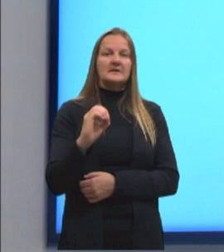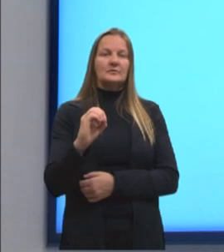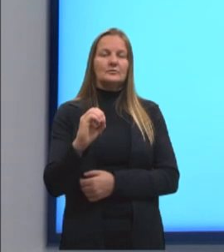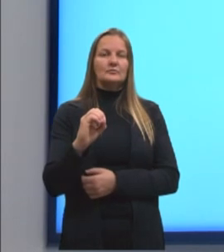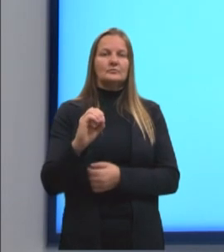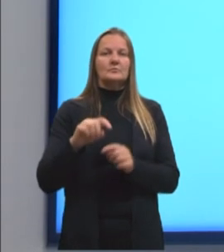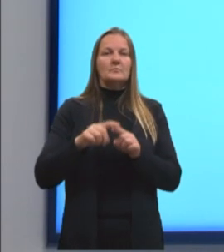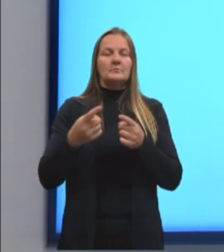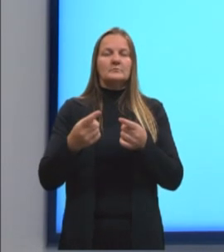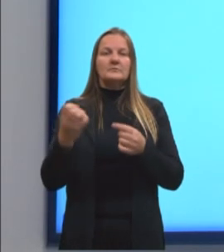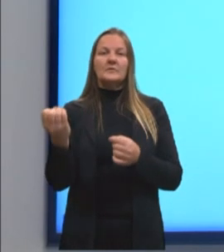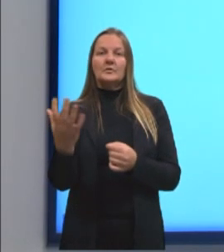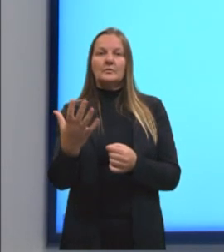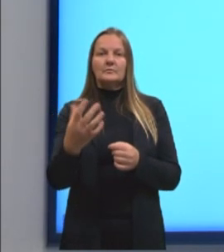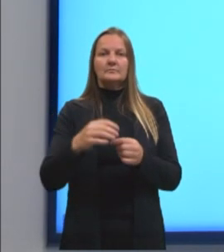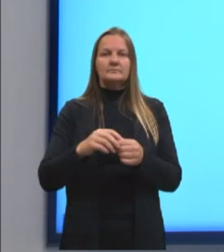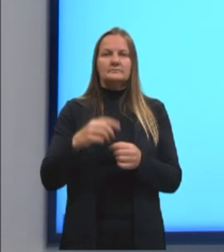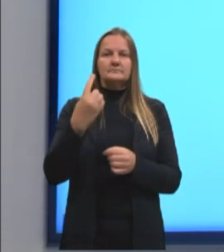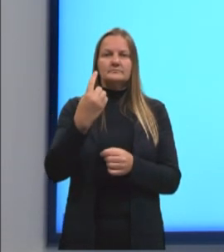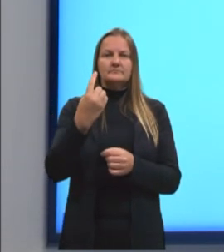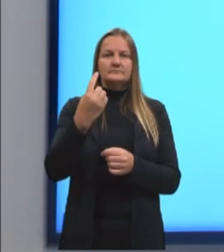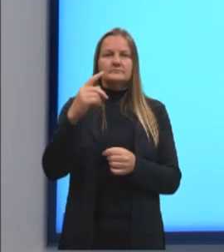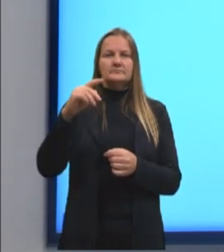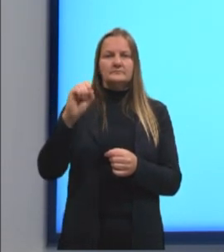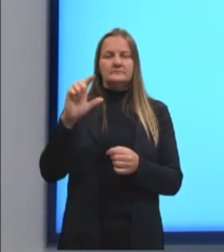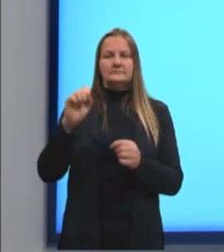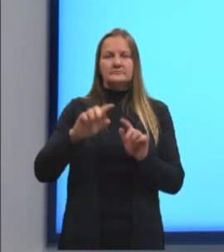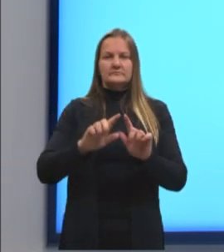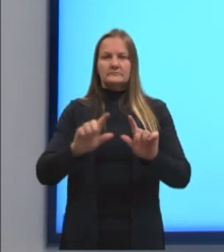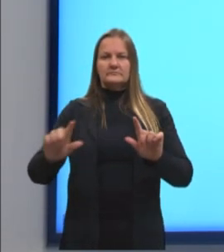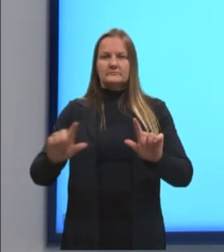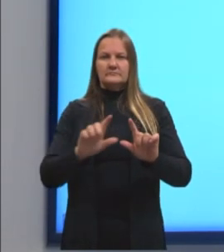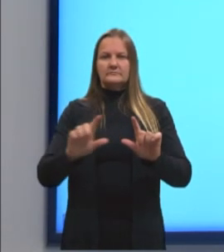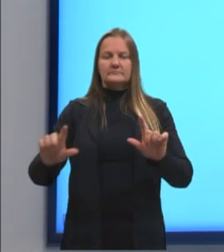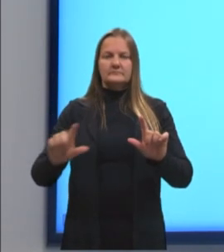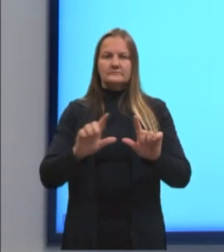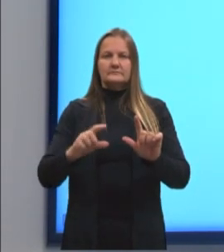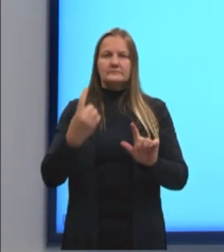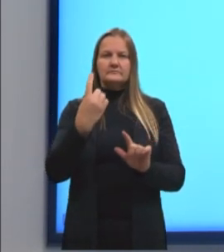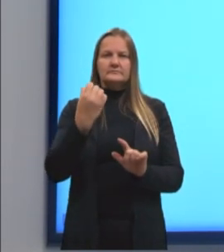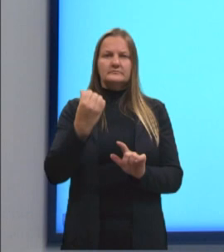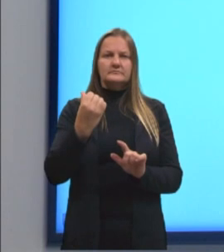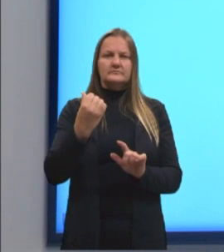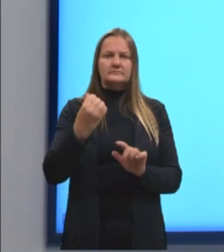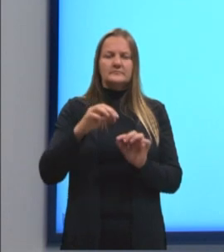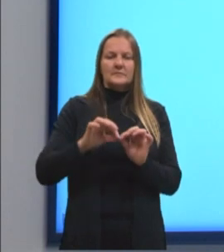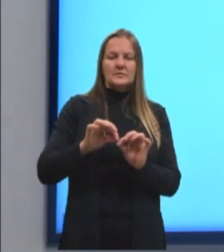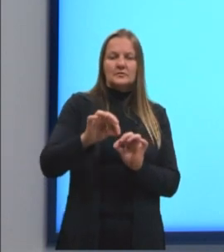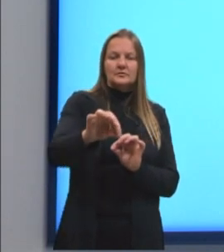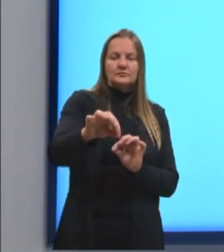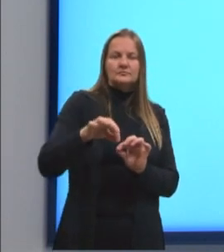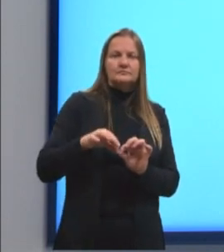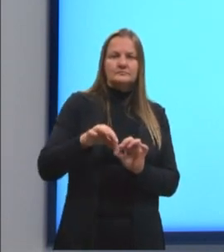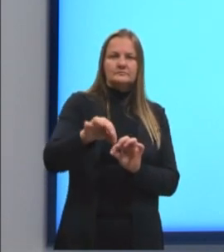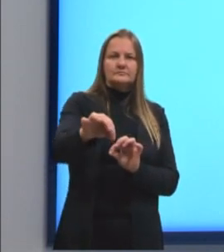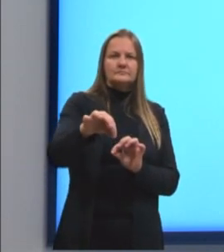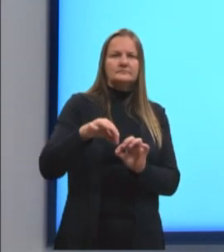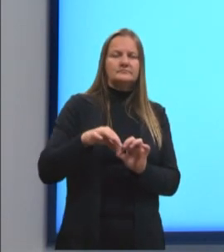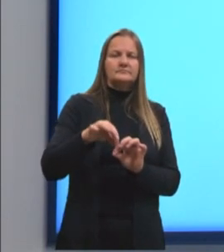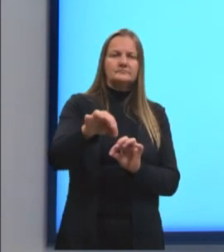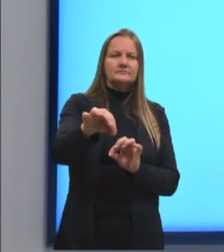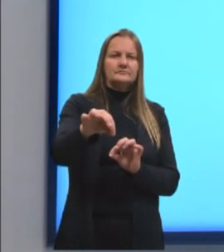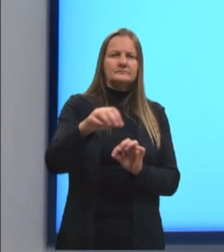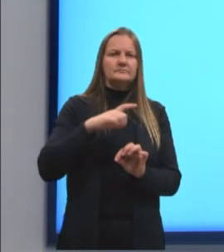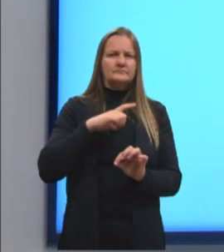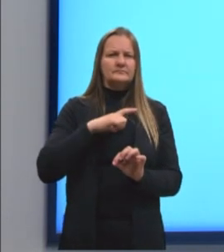mas acrescentamos 1 polegada na largura e 16 polegadas no comprimento. E